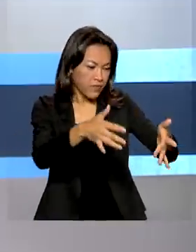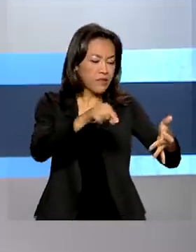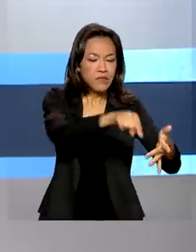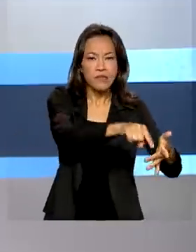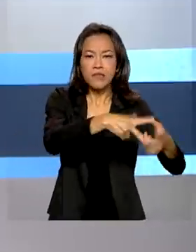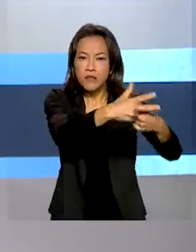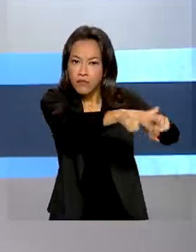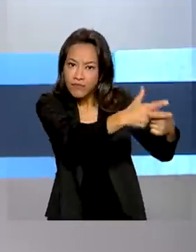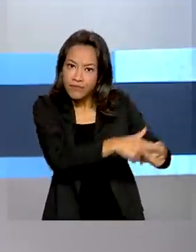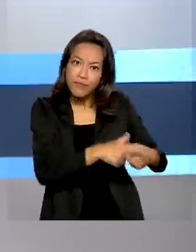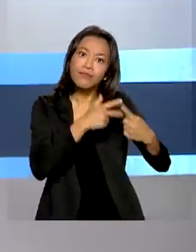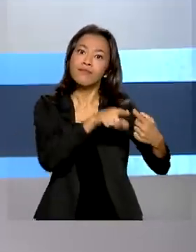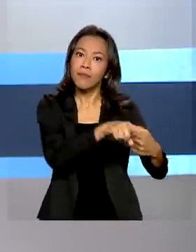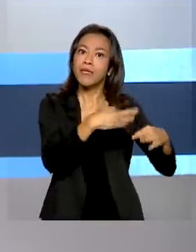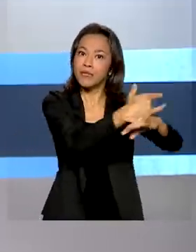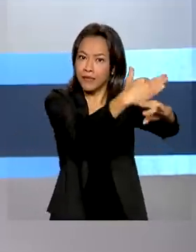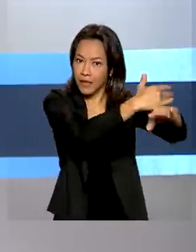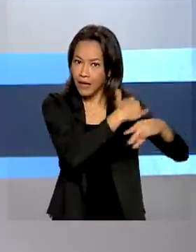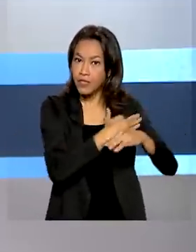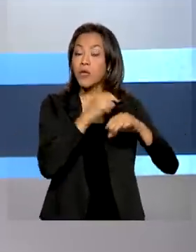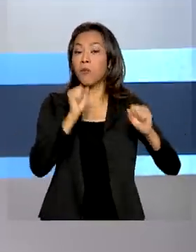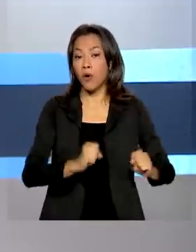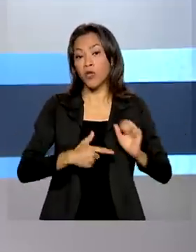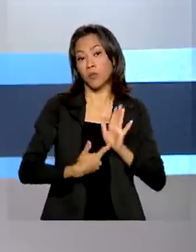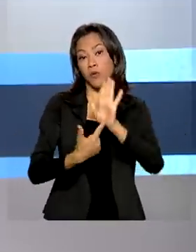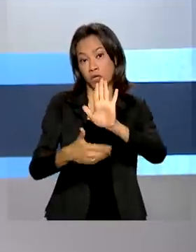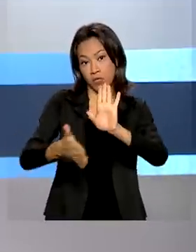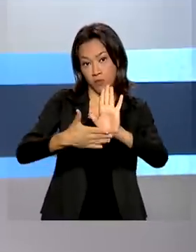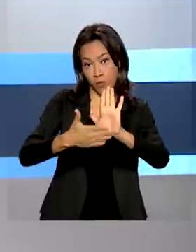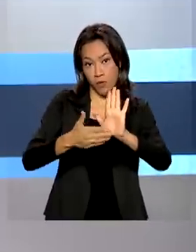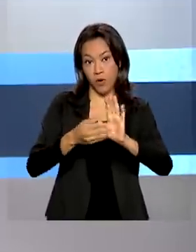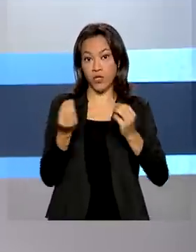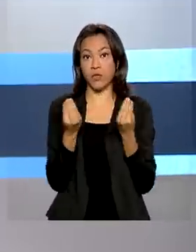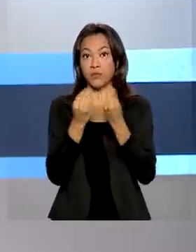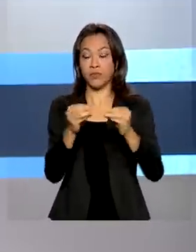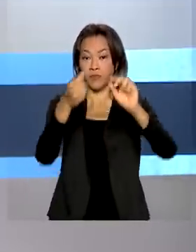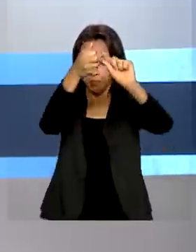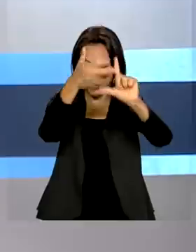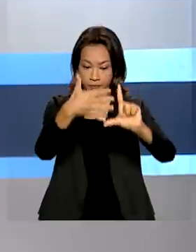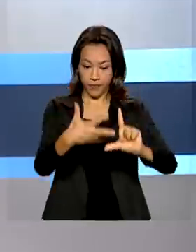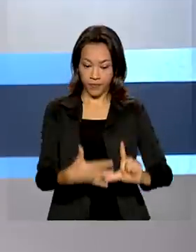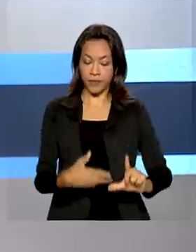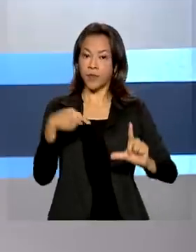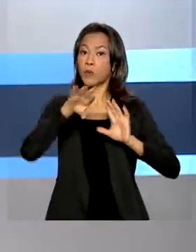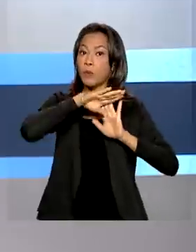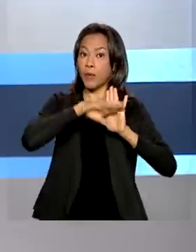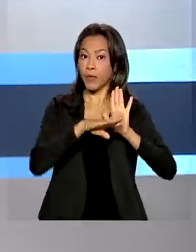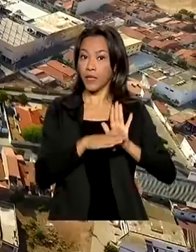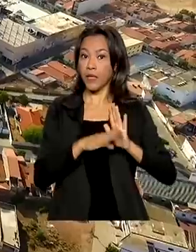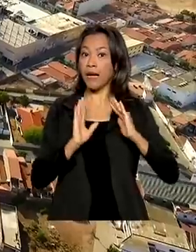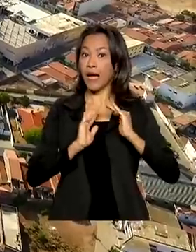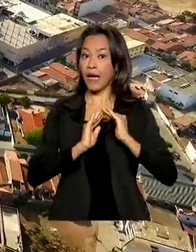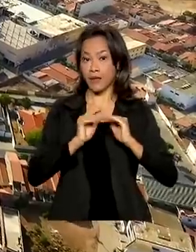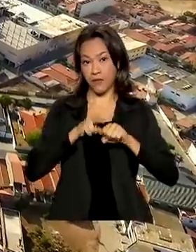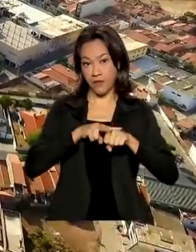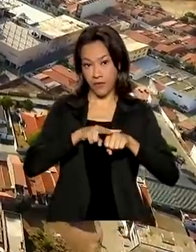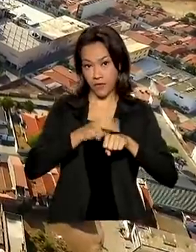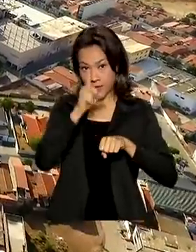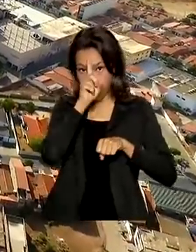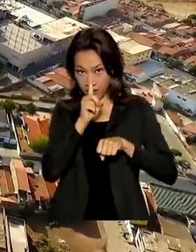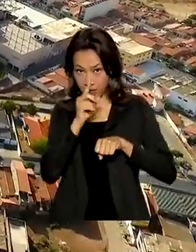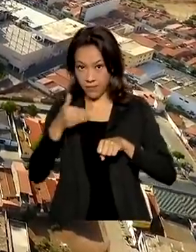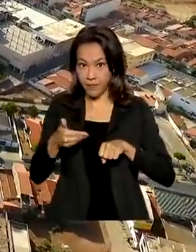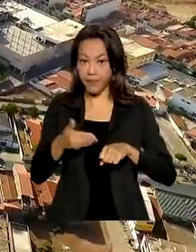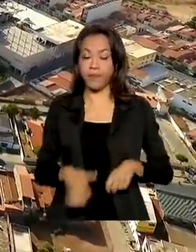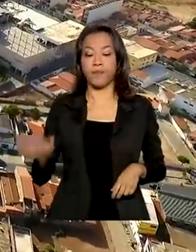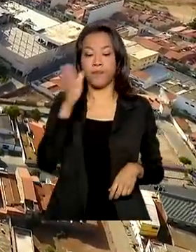As propostas podem ser apresentadas de forma online no sistema do programa Casa Verde e Amarela. O